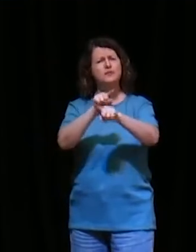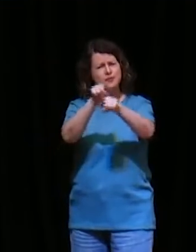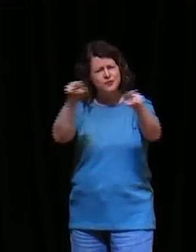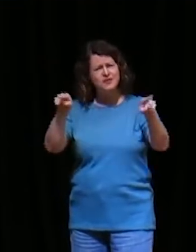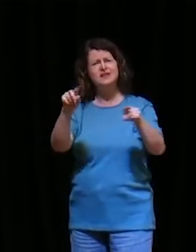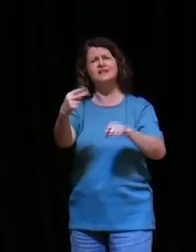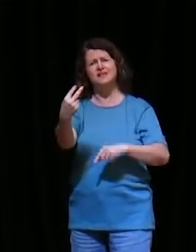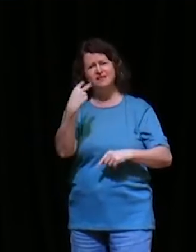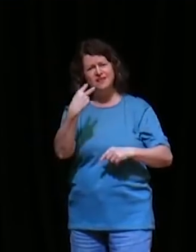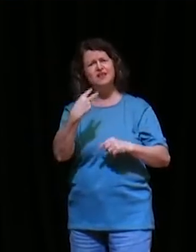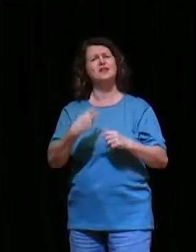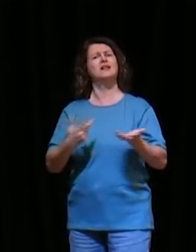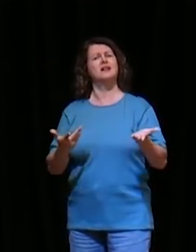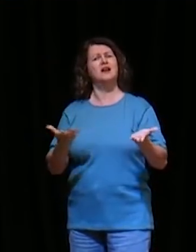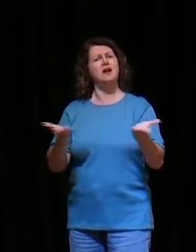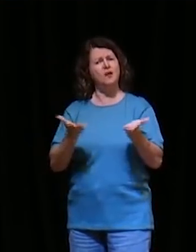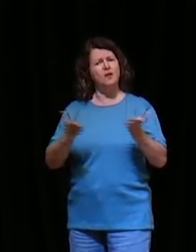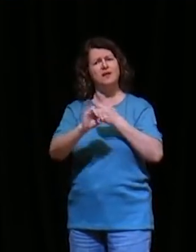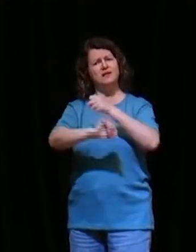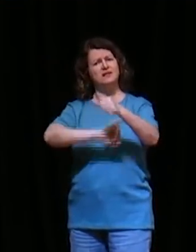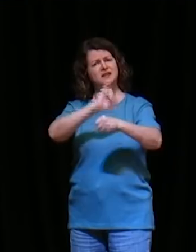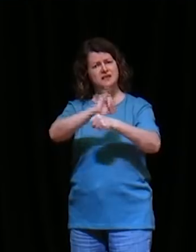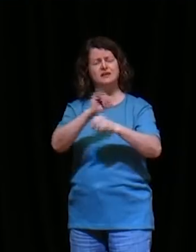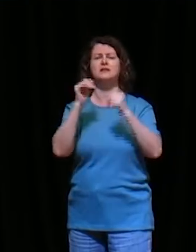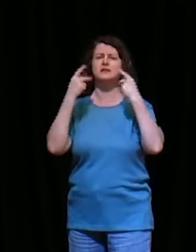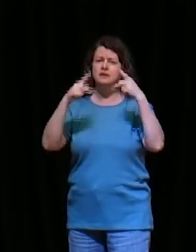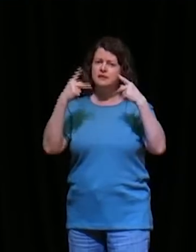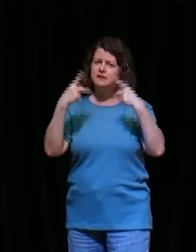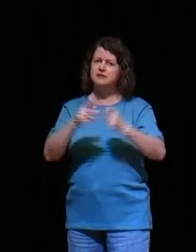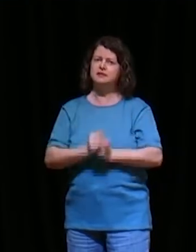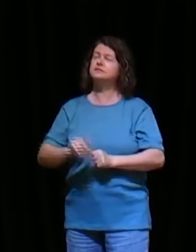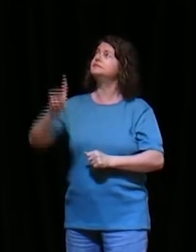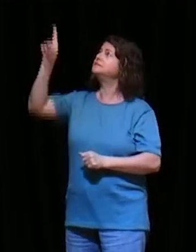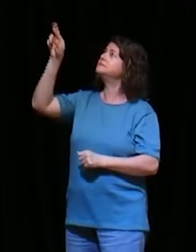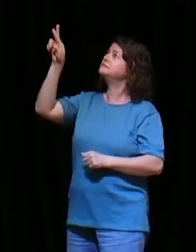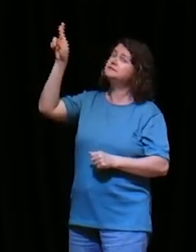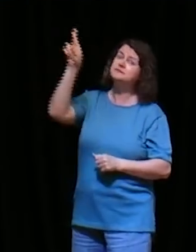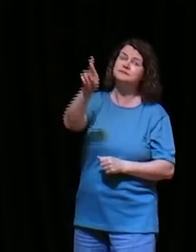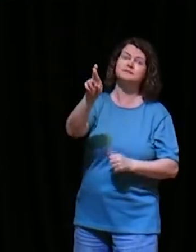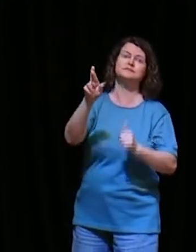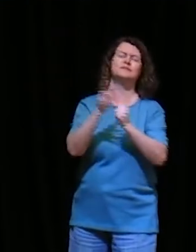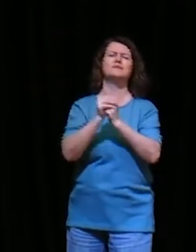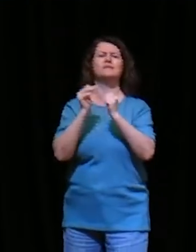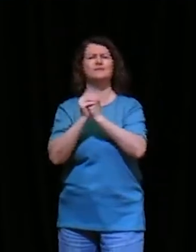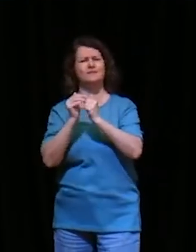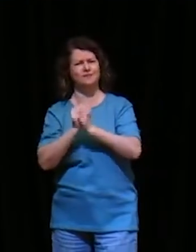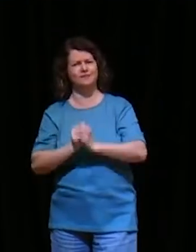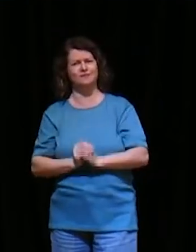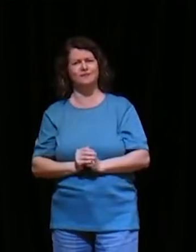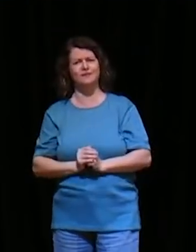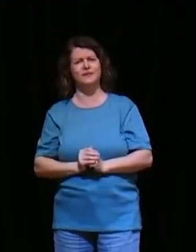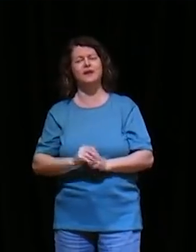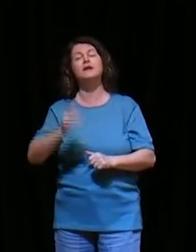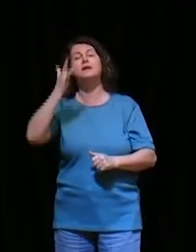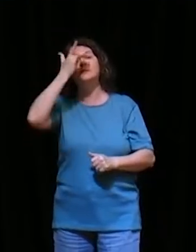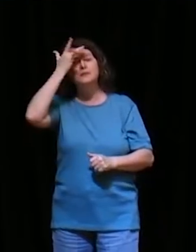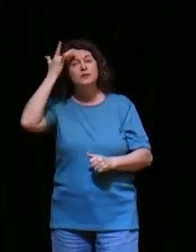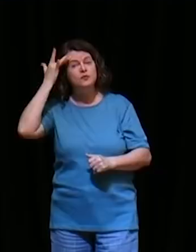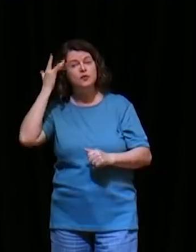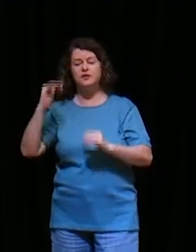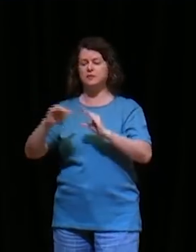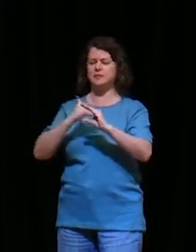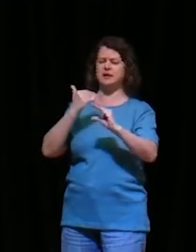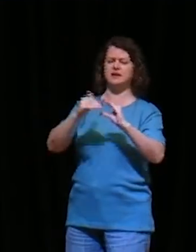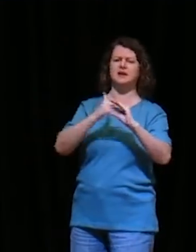mensagem, na sua casa, através da internet, para que Deus responda a oração, pessoas, pessoas que me mandam mensagem, se você quiser, me mandar